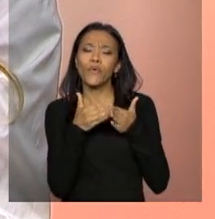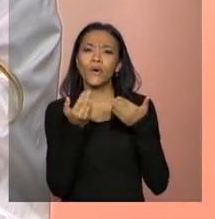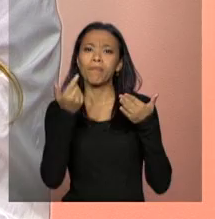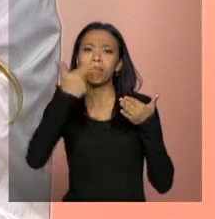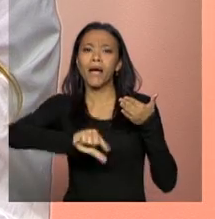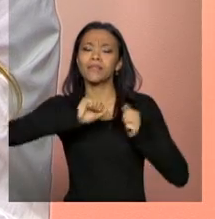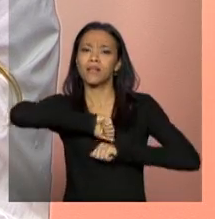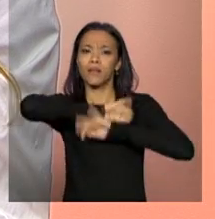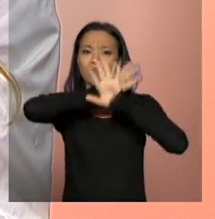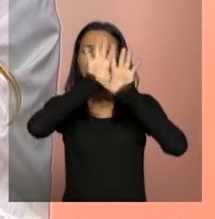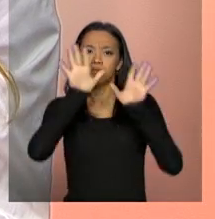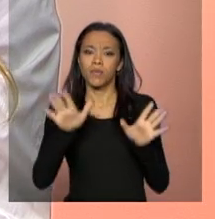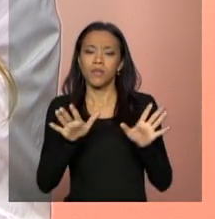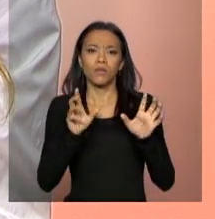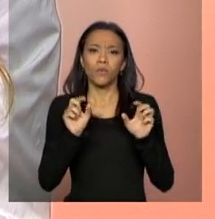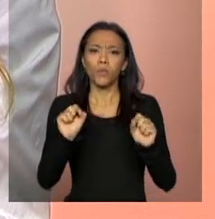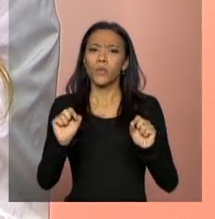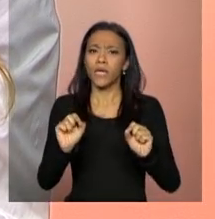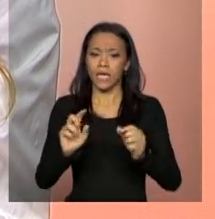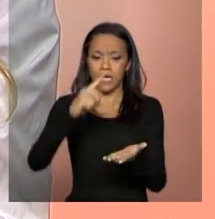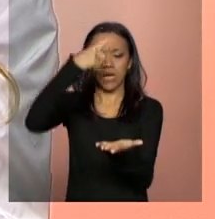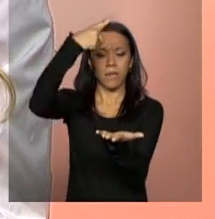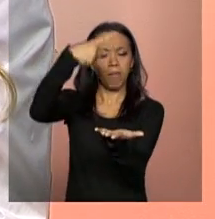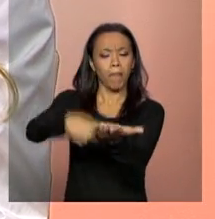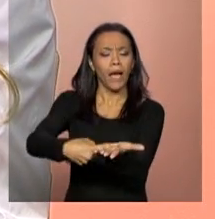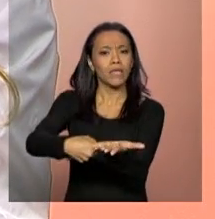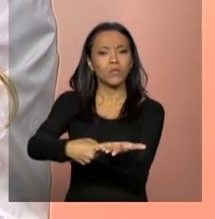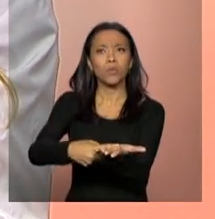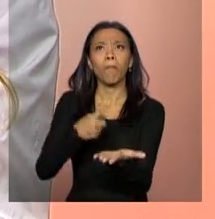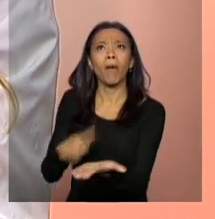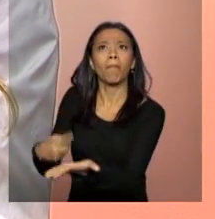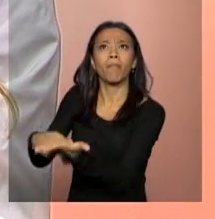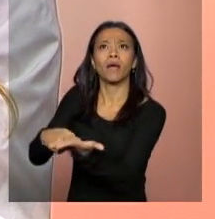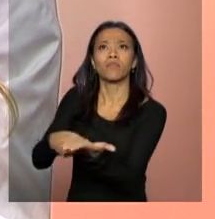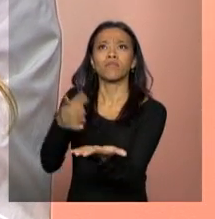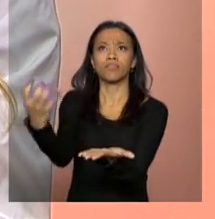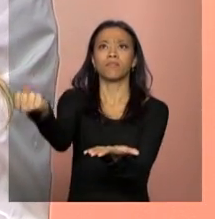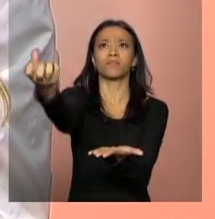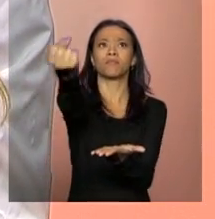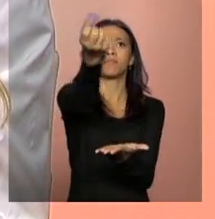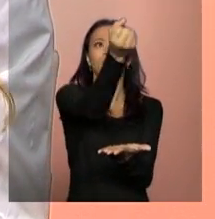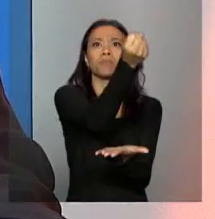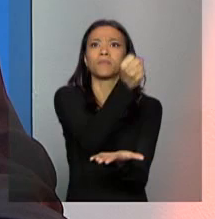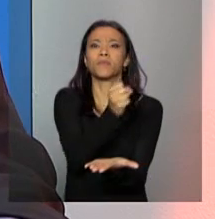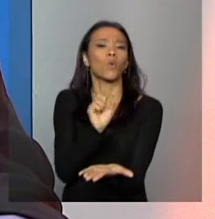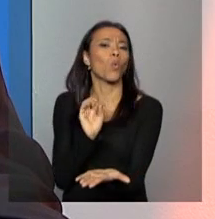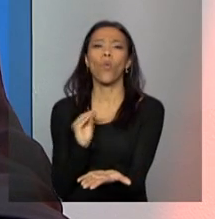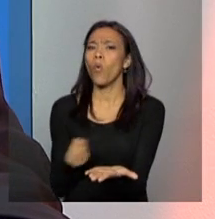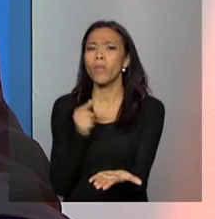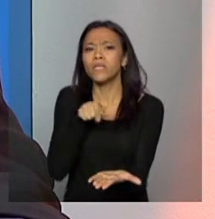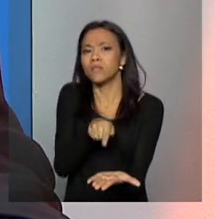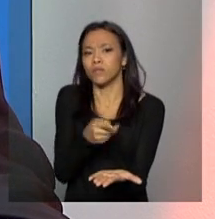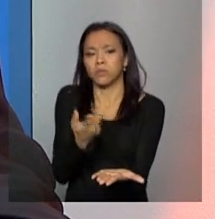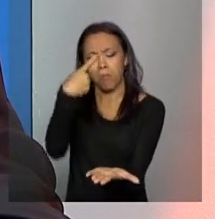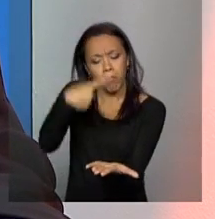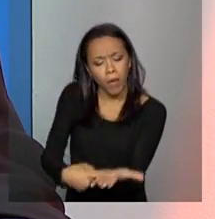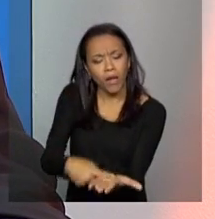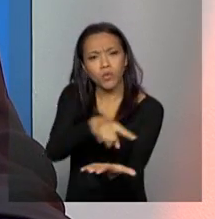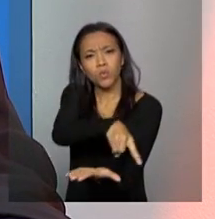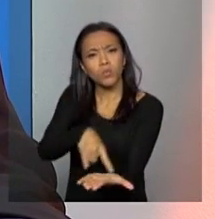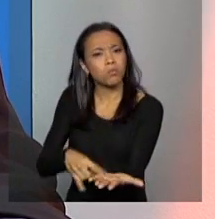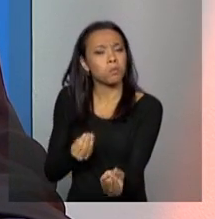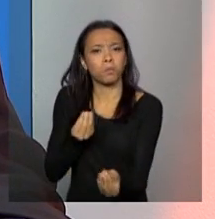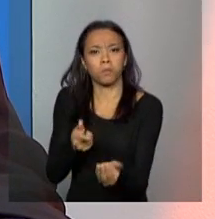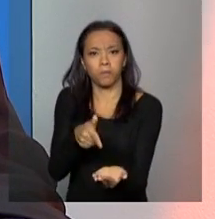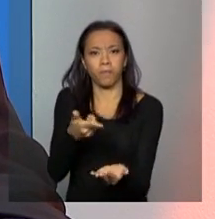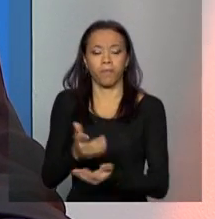o Pacto Republicano, que faz parte do lema da Conferência Nacional. Então, o Pacto Republicano,